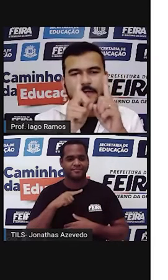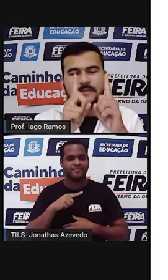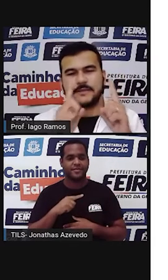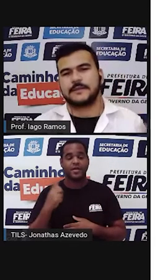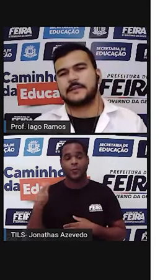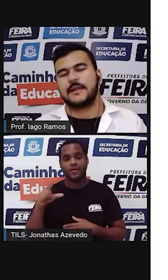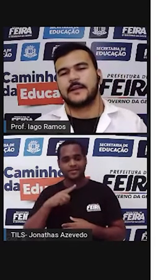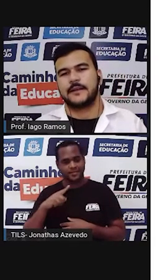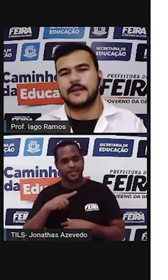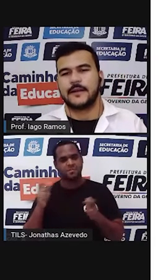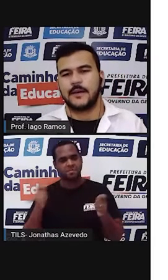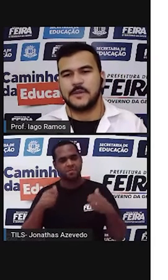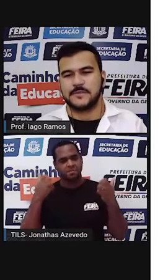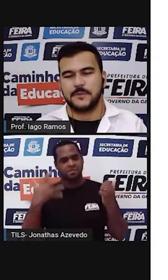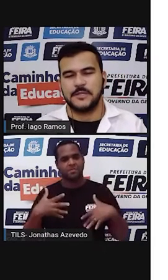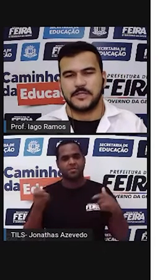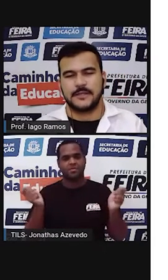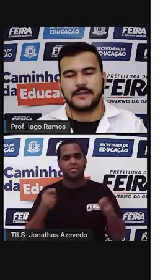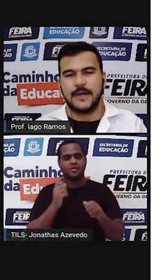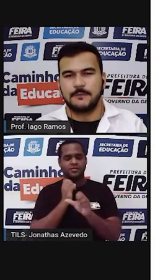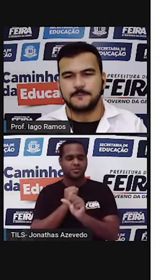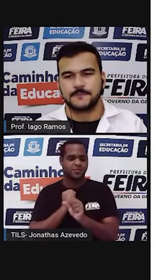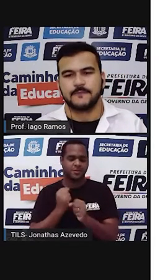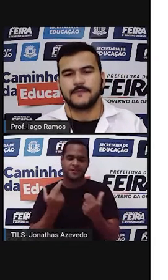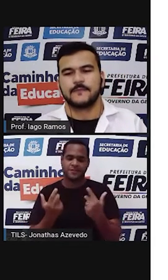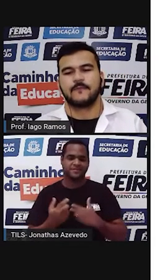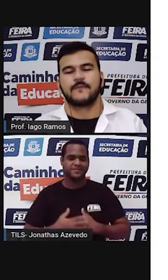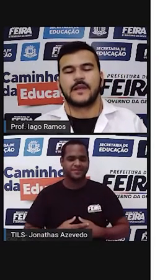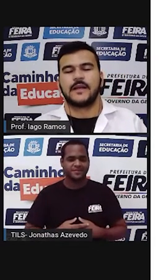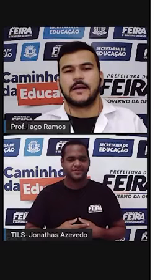Entre eles, tem ali a mesma medida, tá?